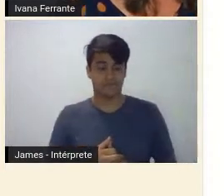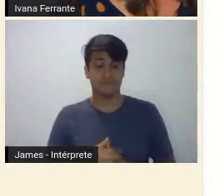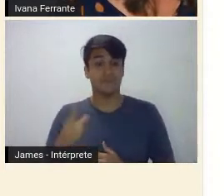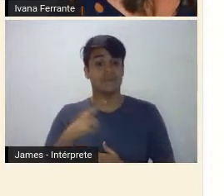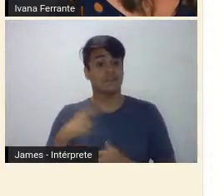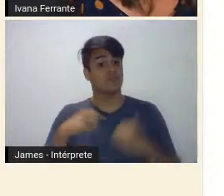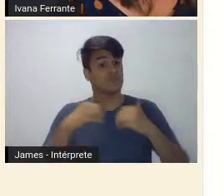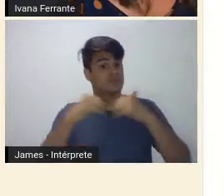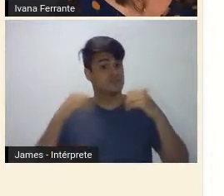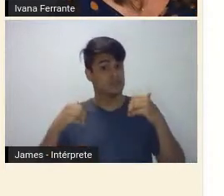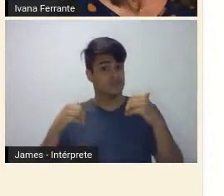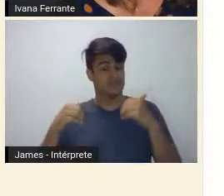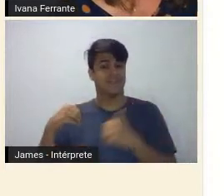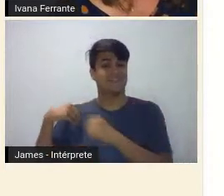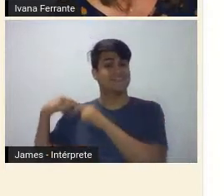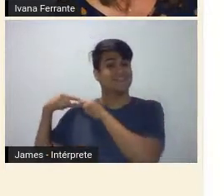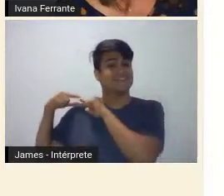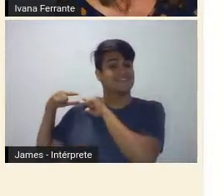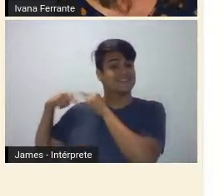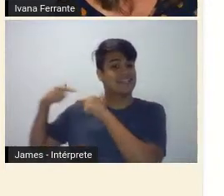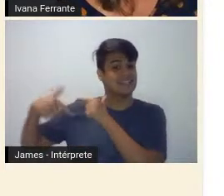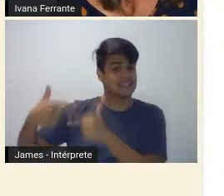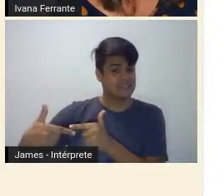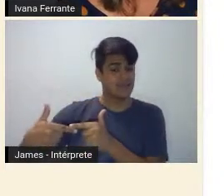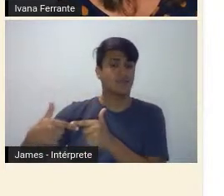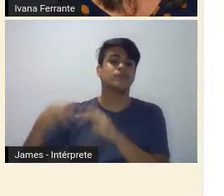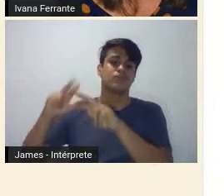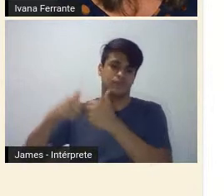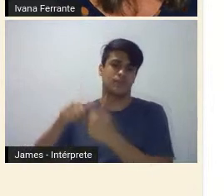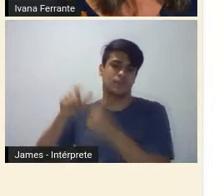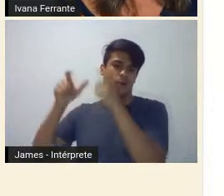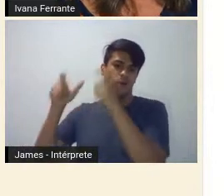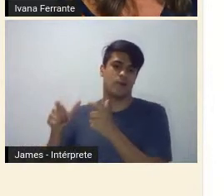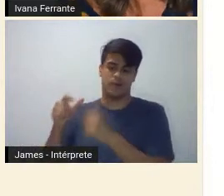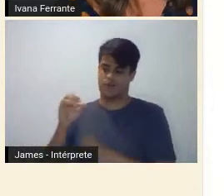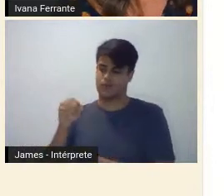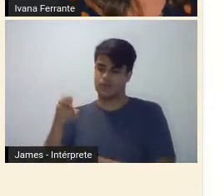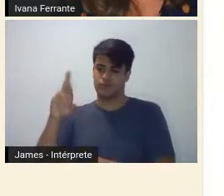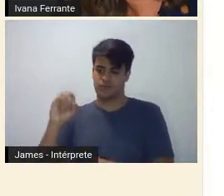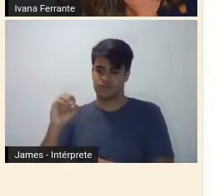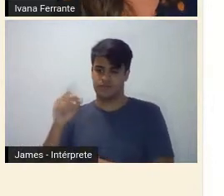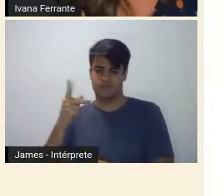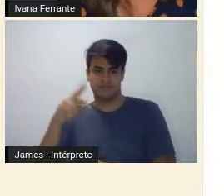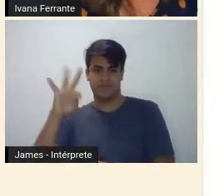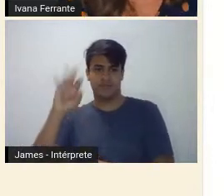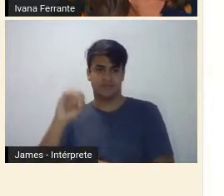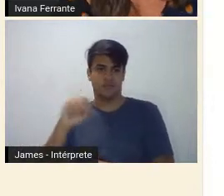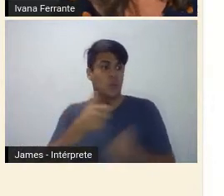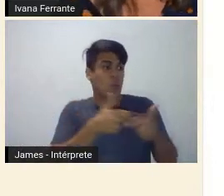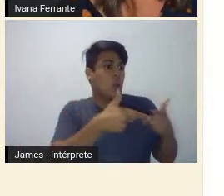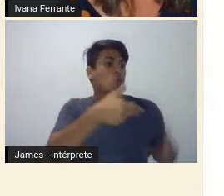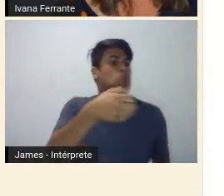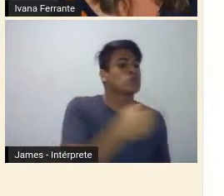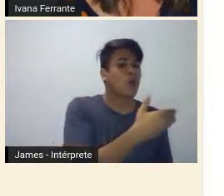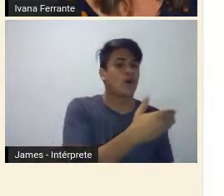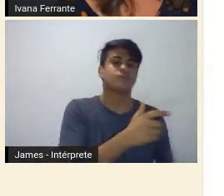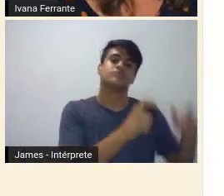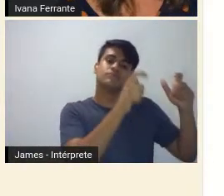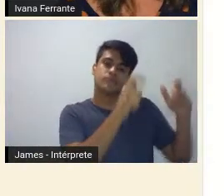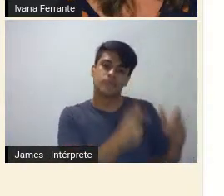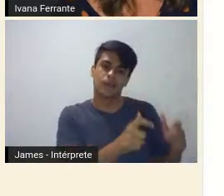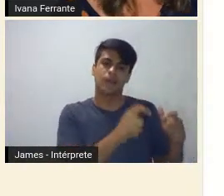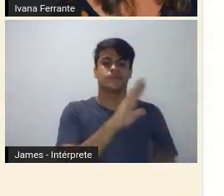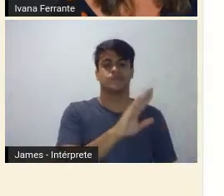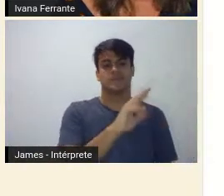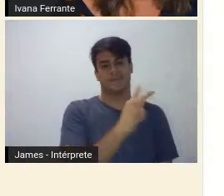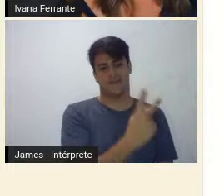tradição, representada simbolicamente por ouro preto, e a modernidade, representada simbolicamente pela cidade